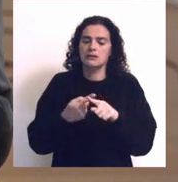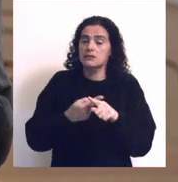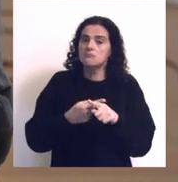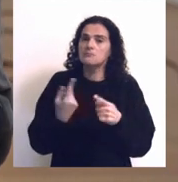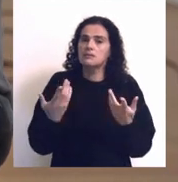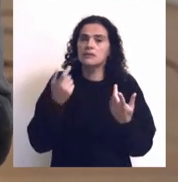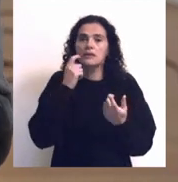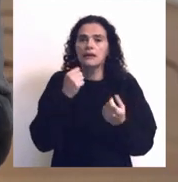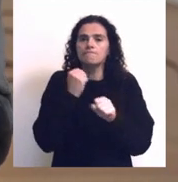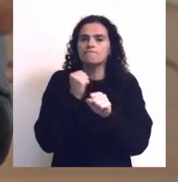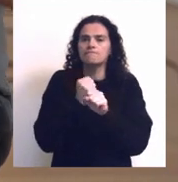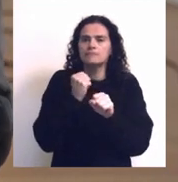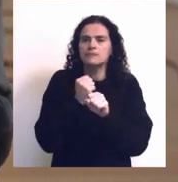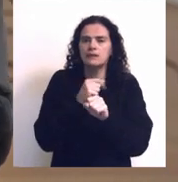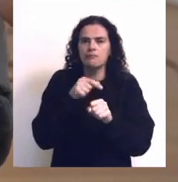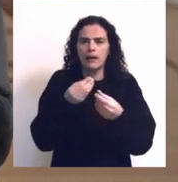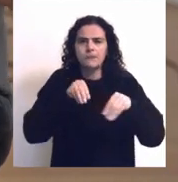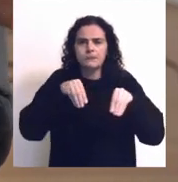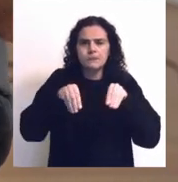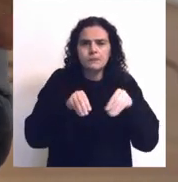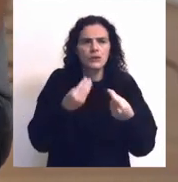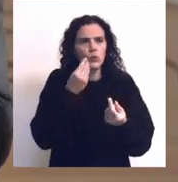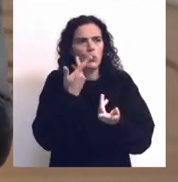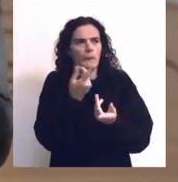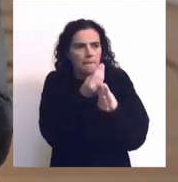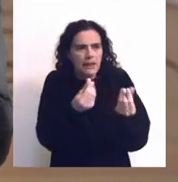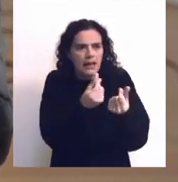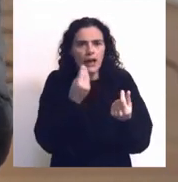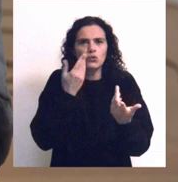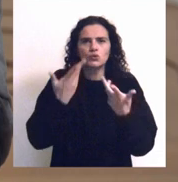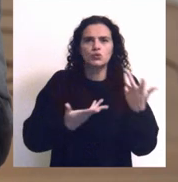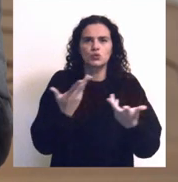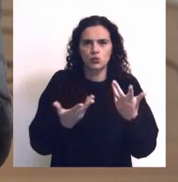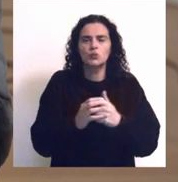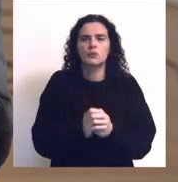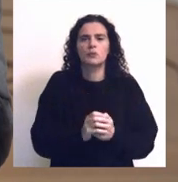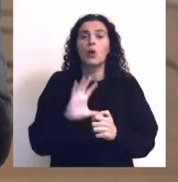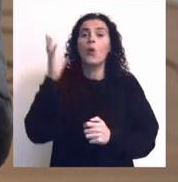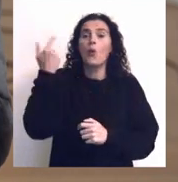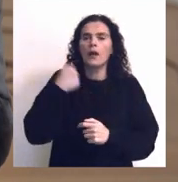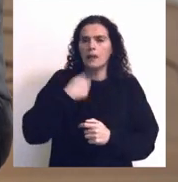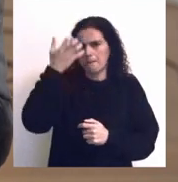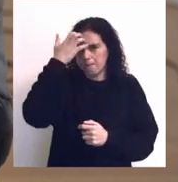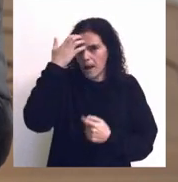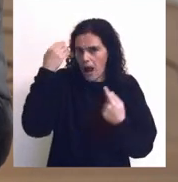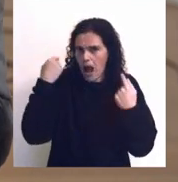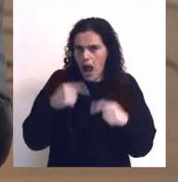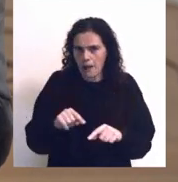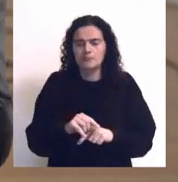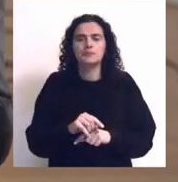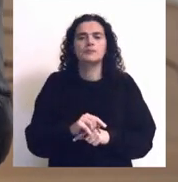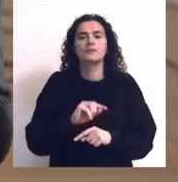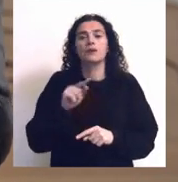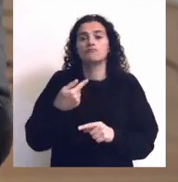interessante para quem trabalha a plasticidade das matérias, dos materiais, etc., quando se tem consciência